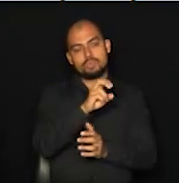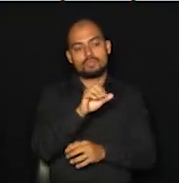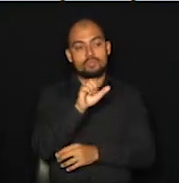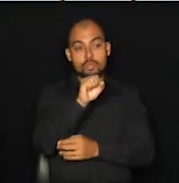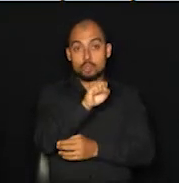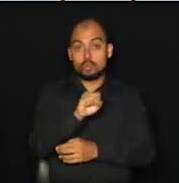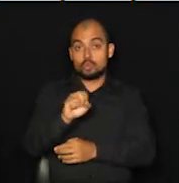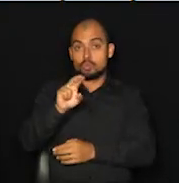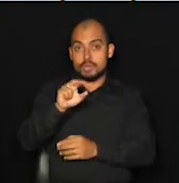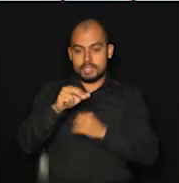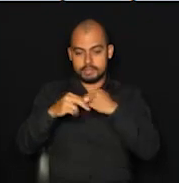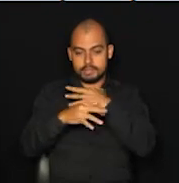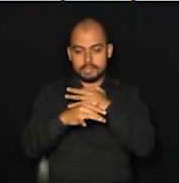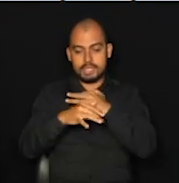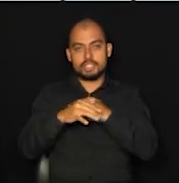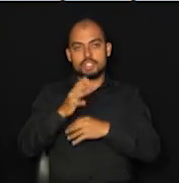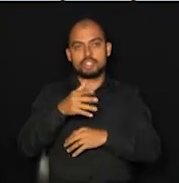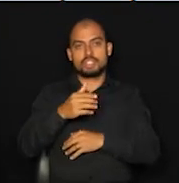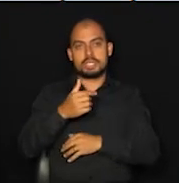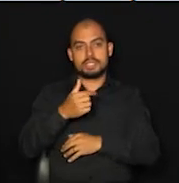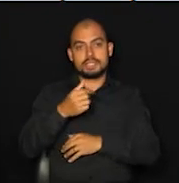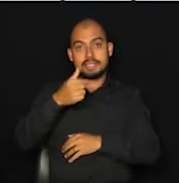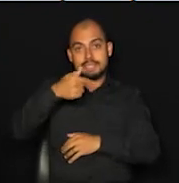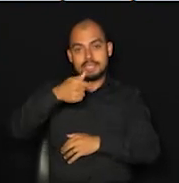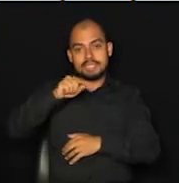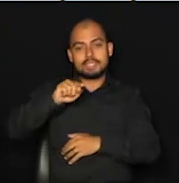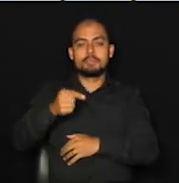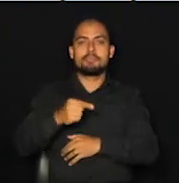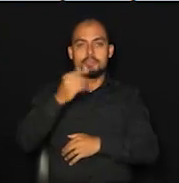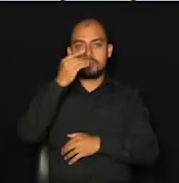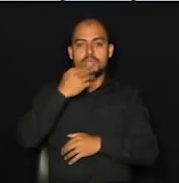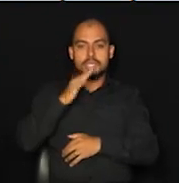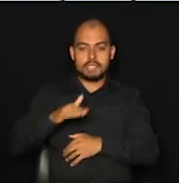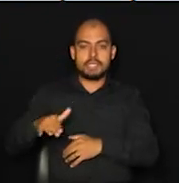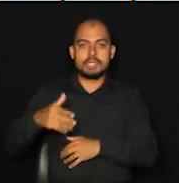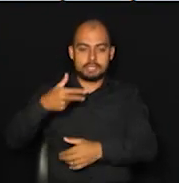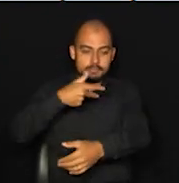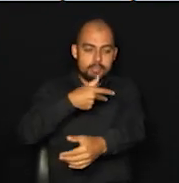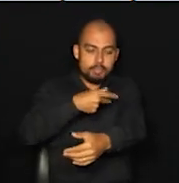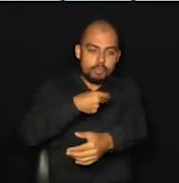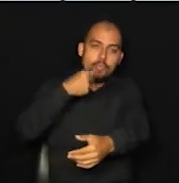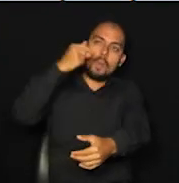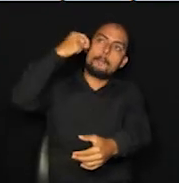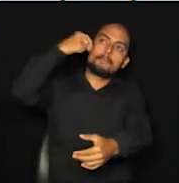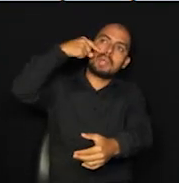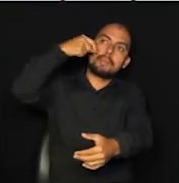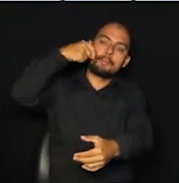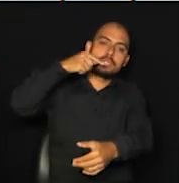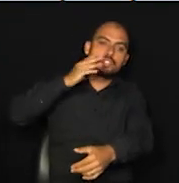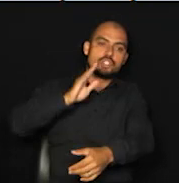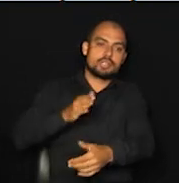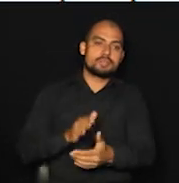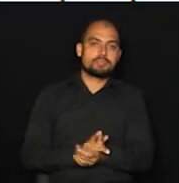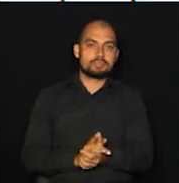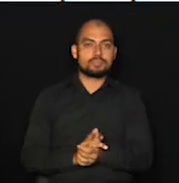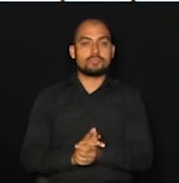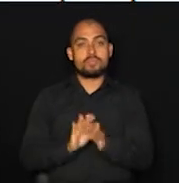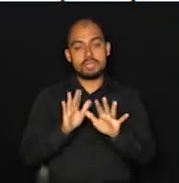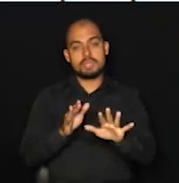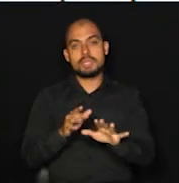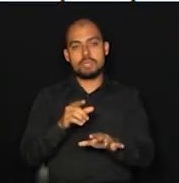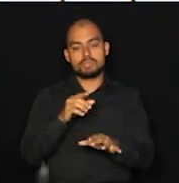7.093 crianças já receberam a dose da vacina, ou seja, a cobertura naquela cidade é de 48